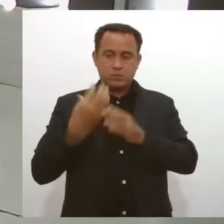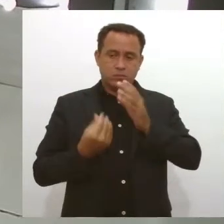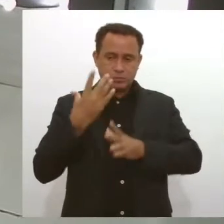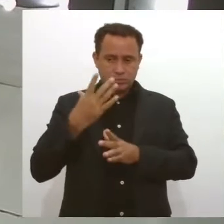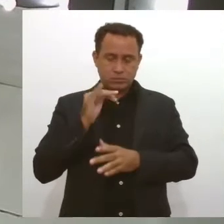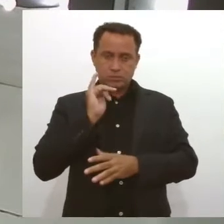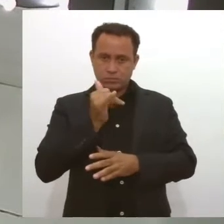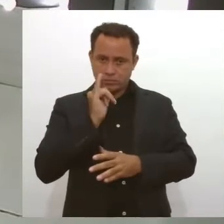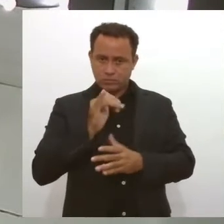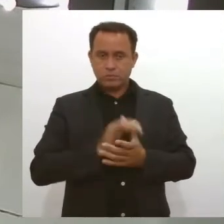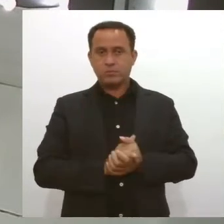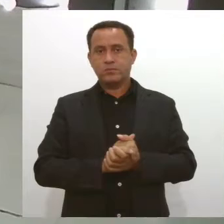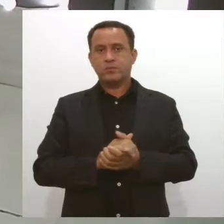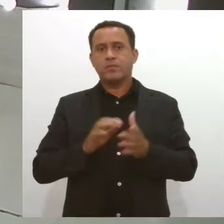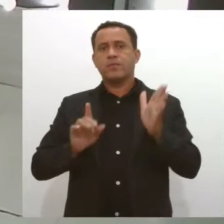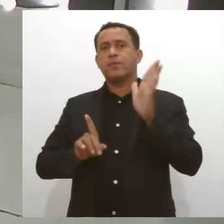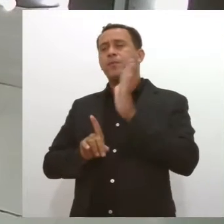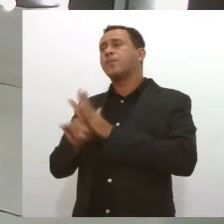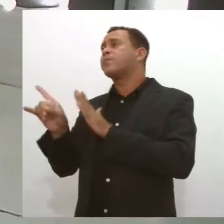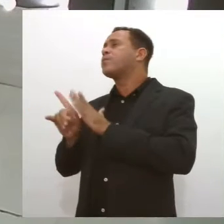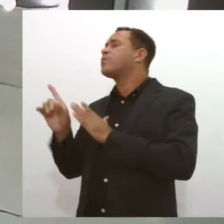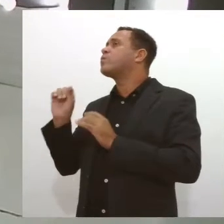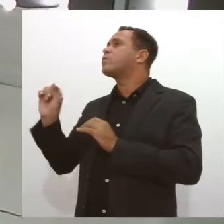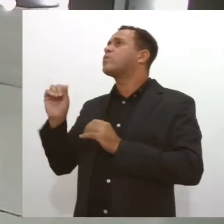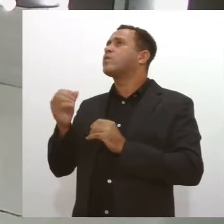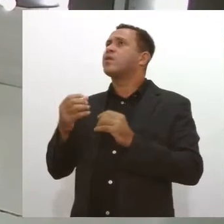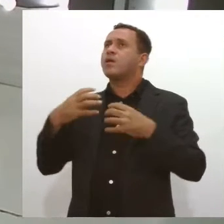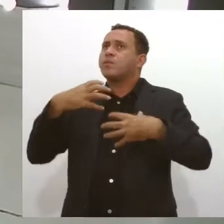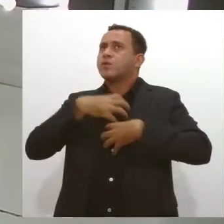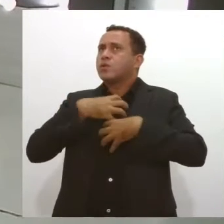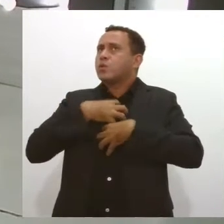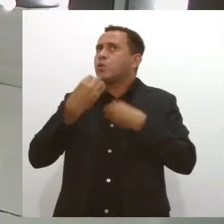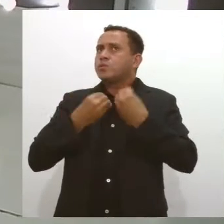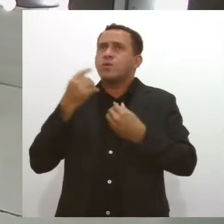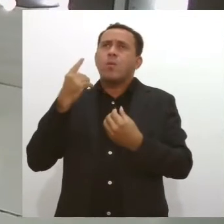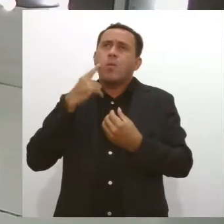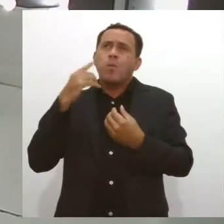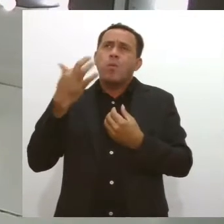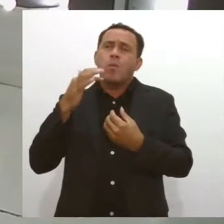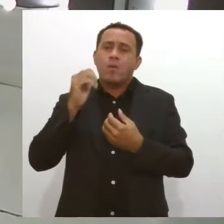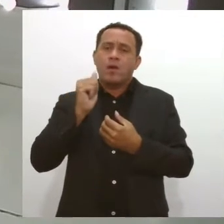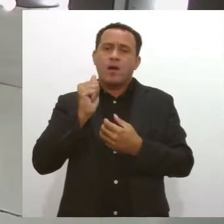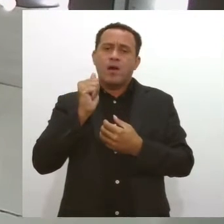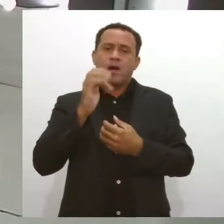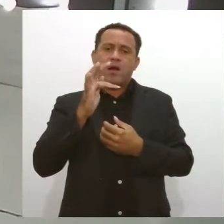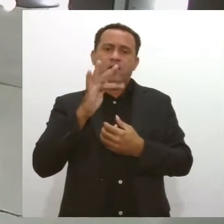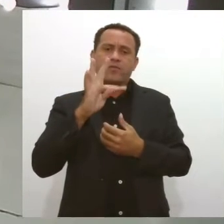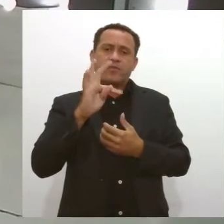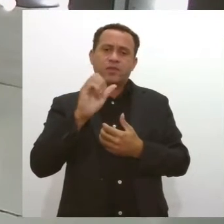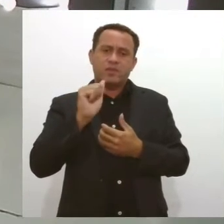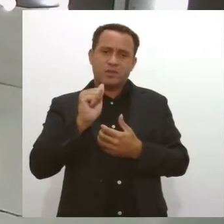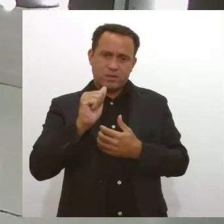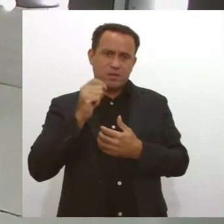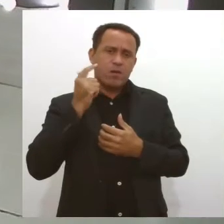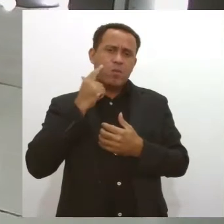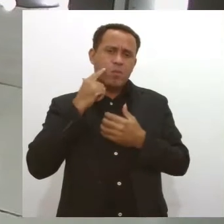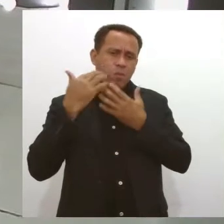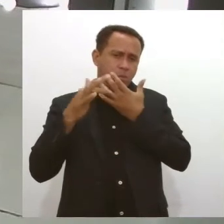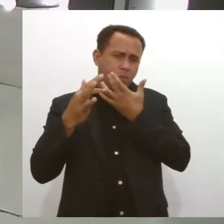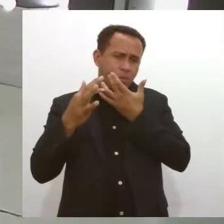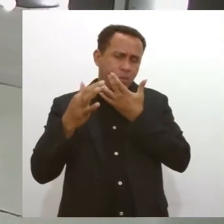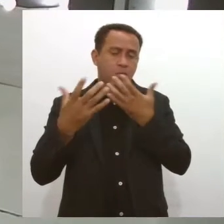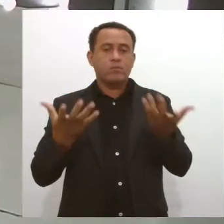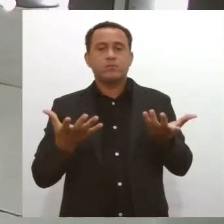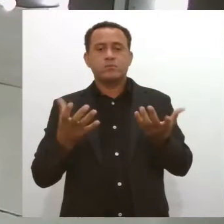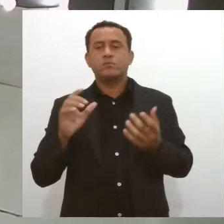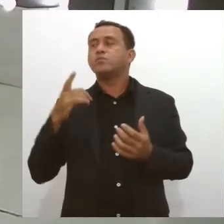Aí a gente pergunta dos sinais, né, já falou da afta, que é pra gente tomar cuidado com a afta, né, sobre bochecha. Tem